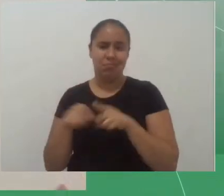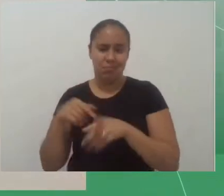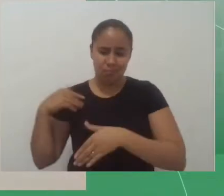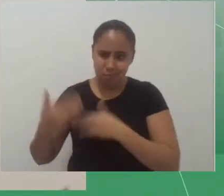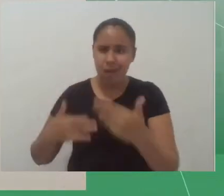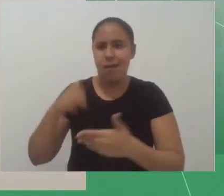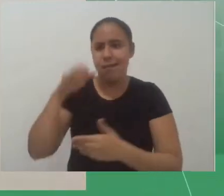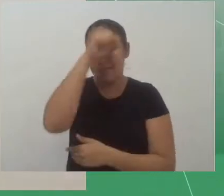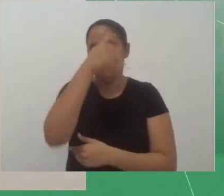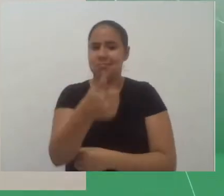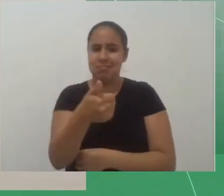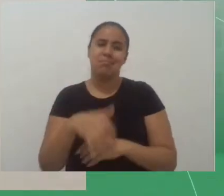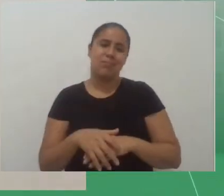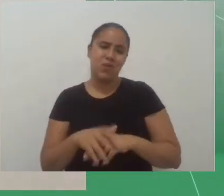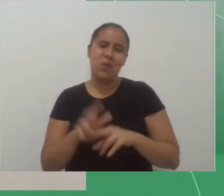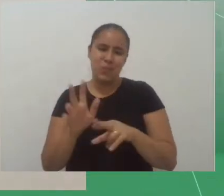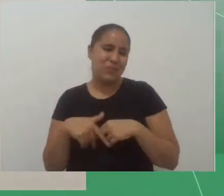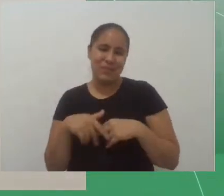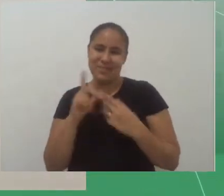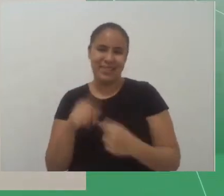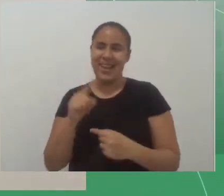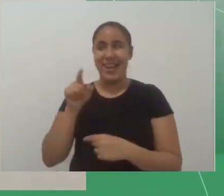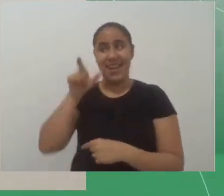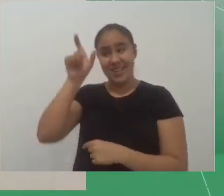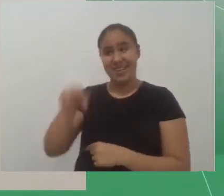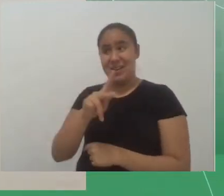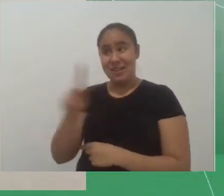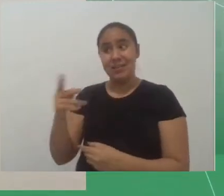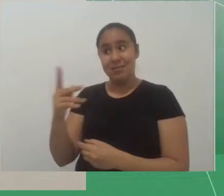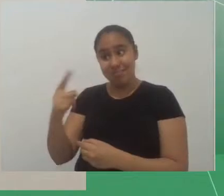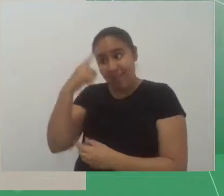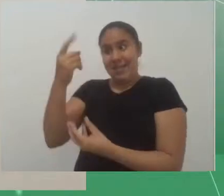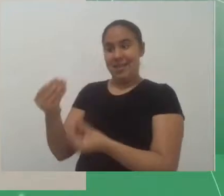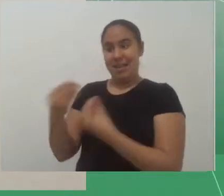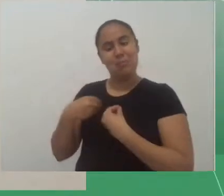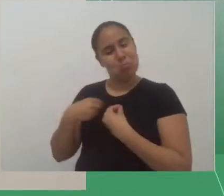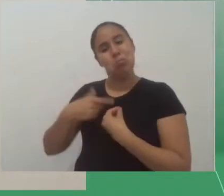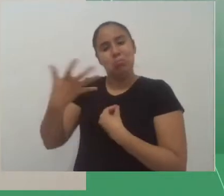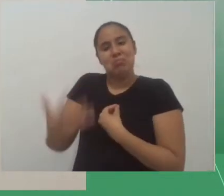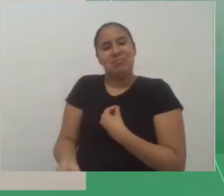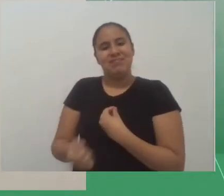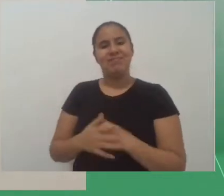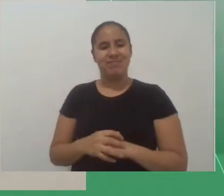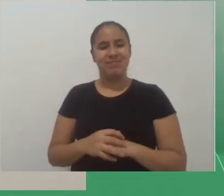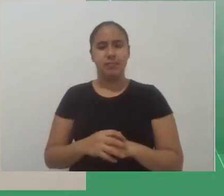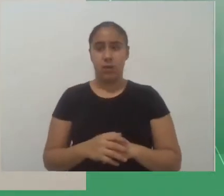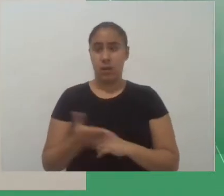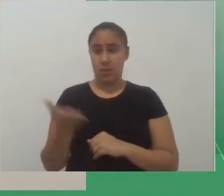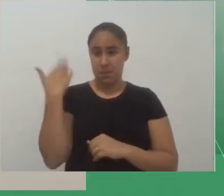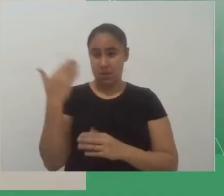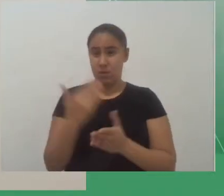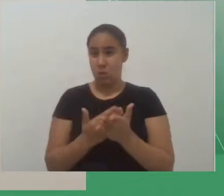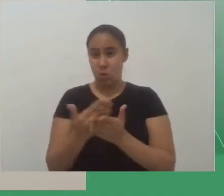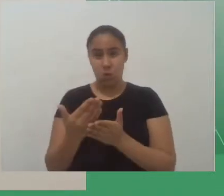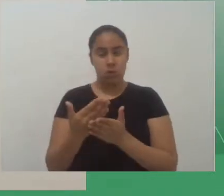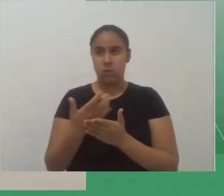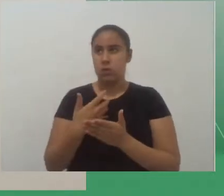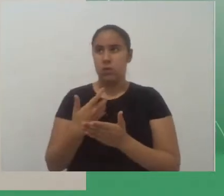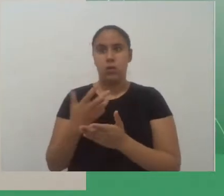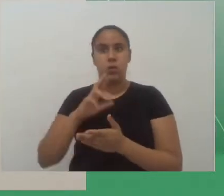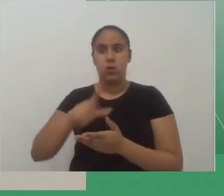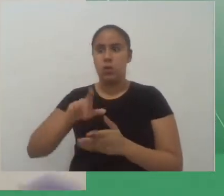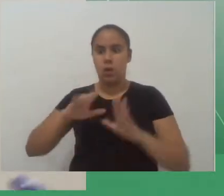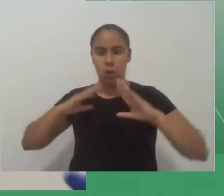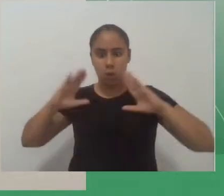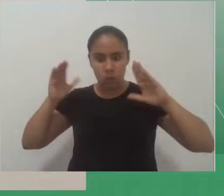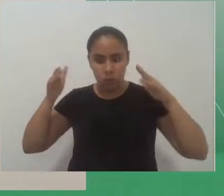então surgiu basicamente assim o tema do meu trabalho e aí no início não era voltado para as crônicas estava uma coisa um